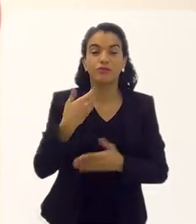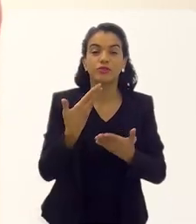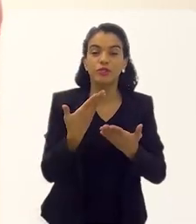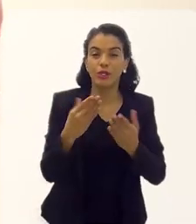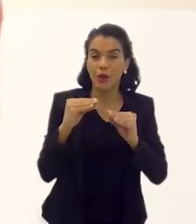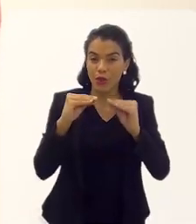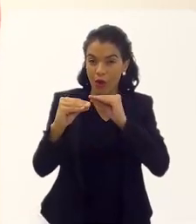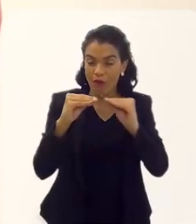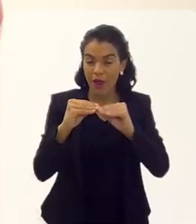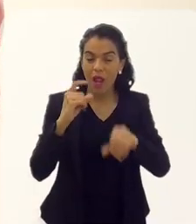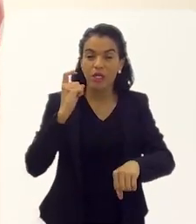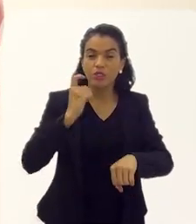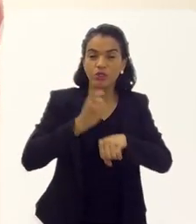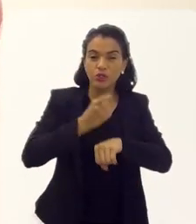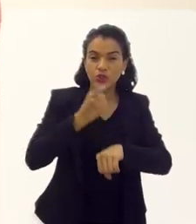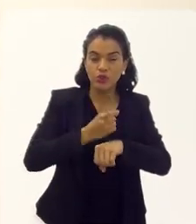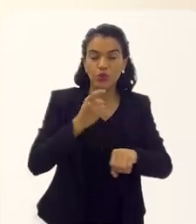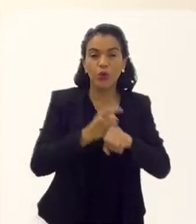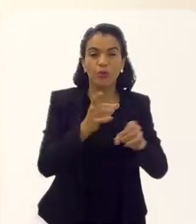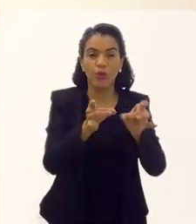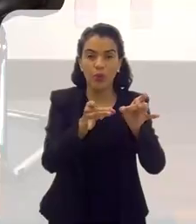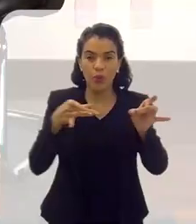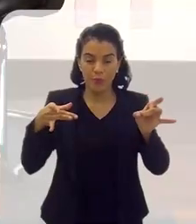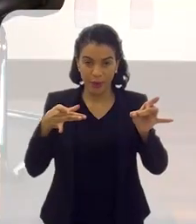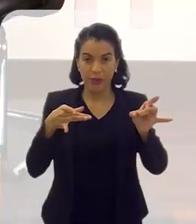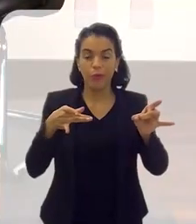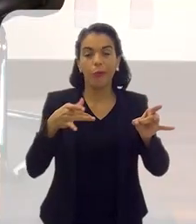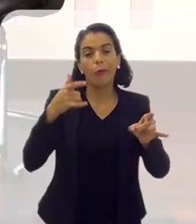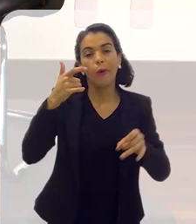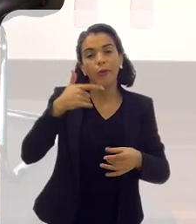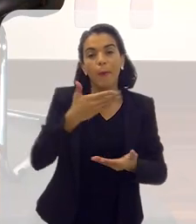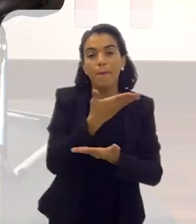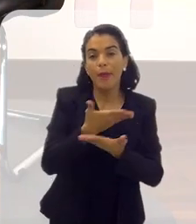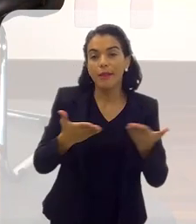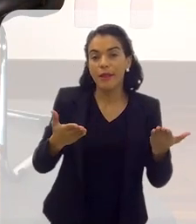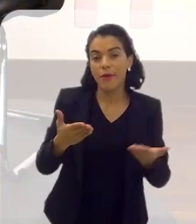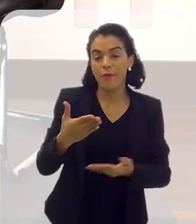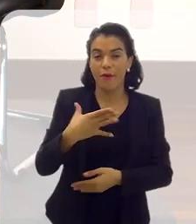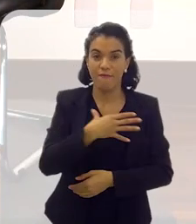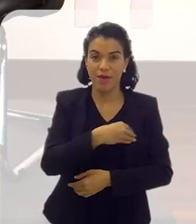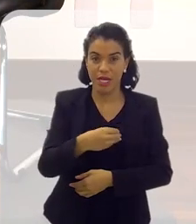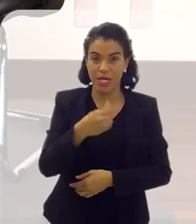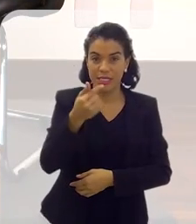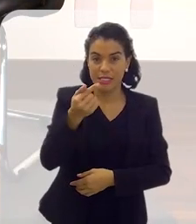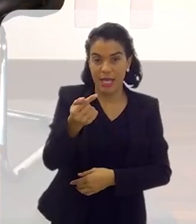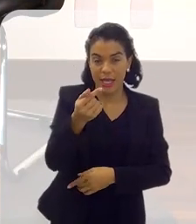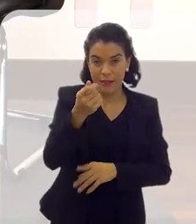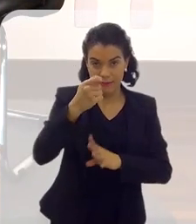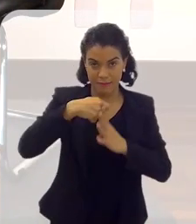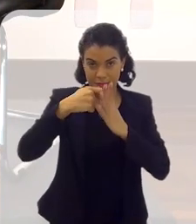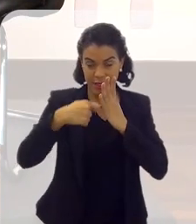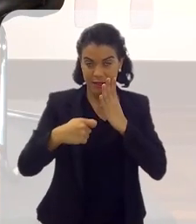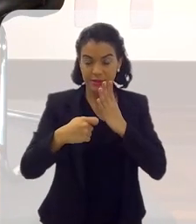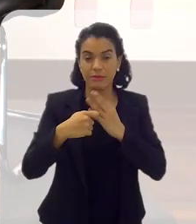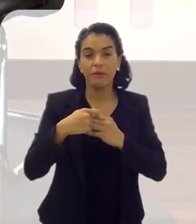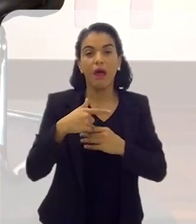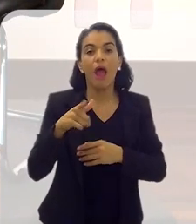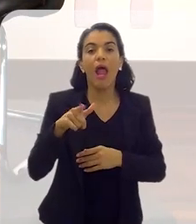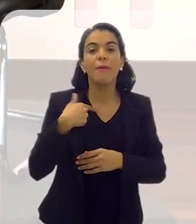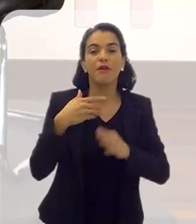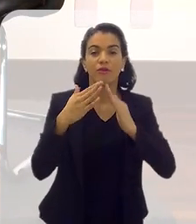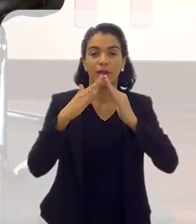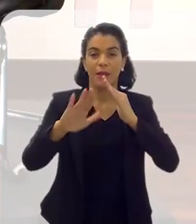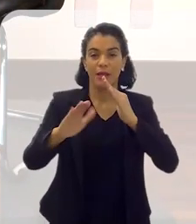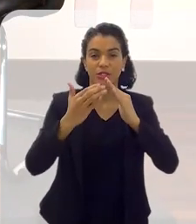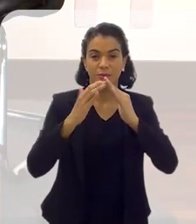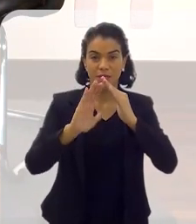Cupido comigo, que era Heloísa Raza, quando eu perdi minha primeira filha, perdi uma filha de sete meses e meio, que ela me